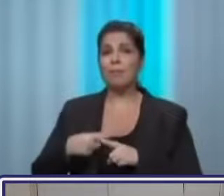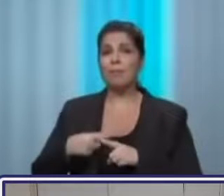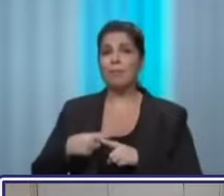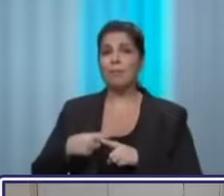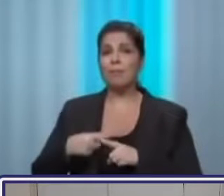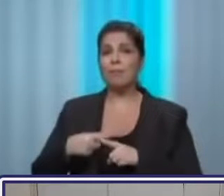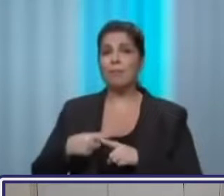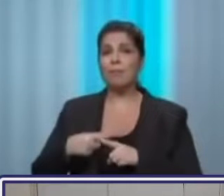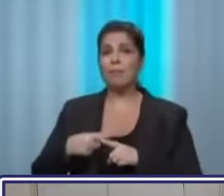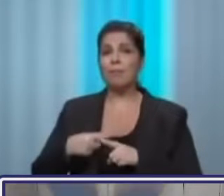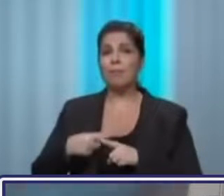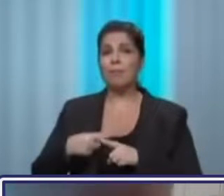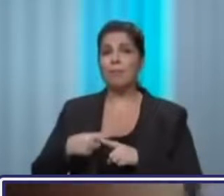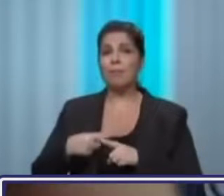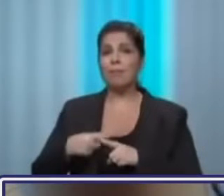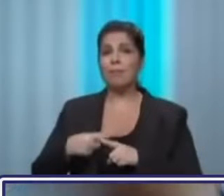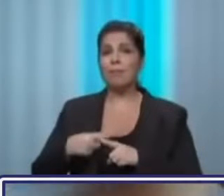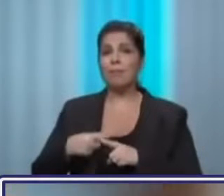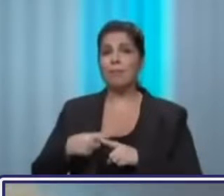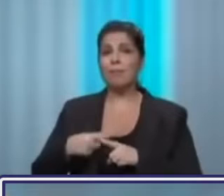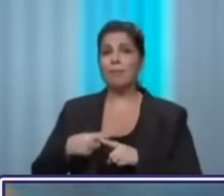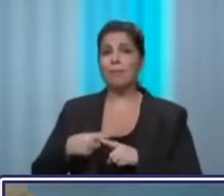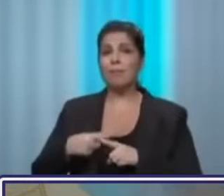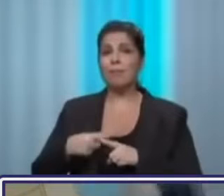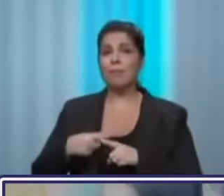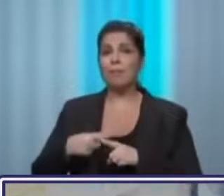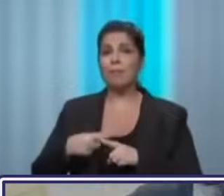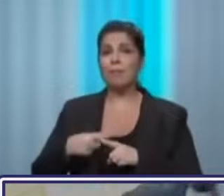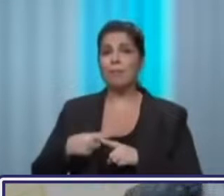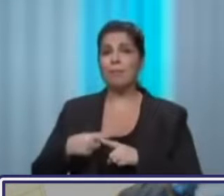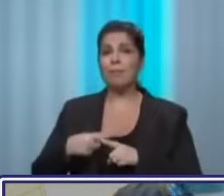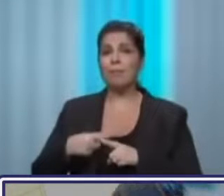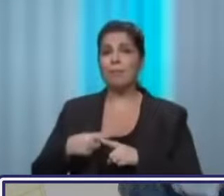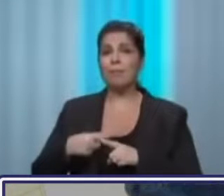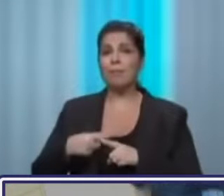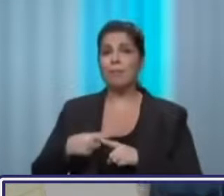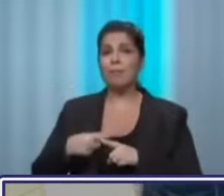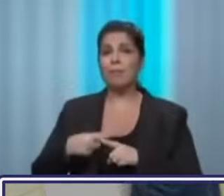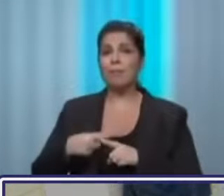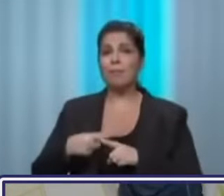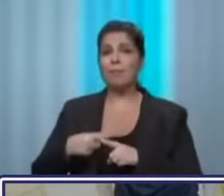artista quer ver eu sei dançar sapateado e